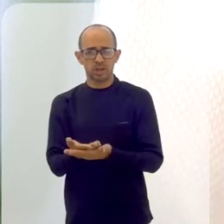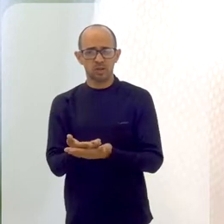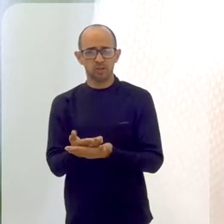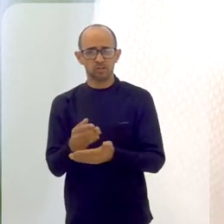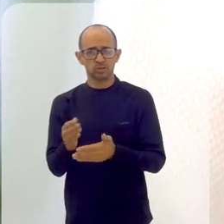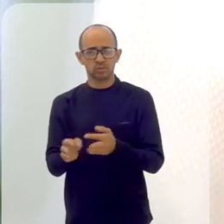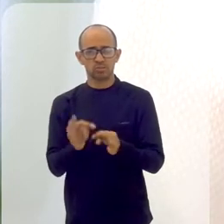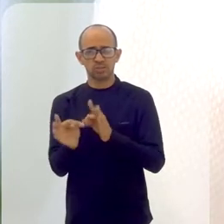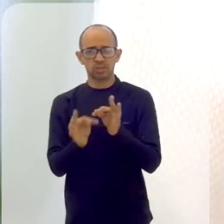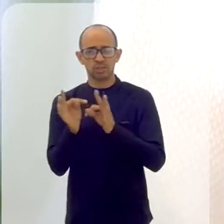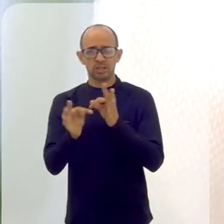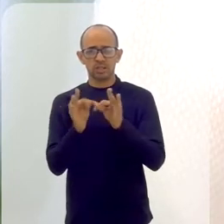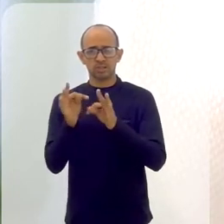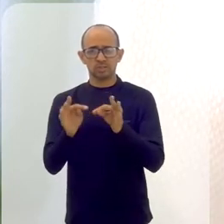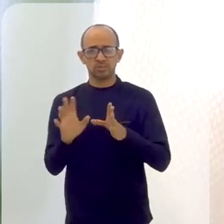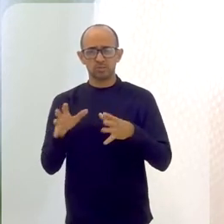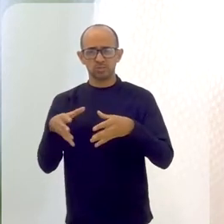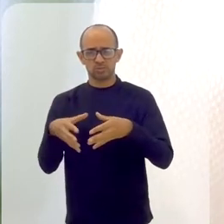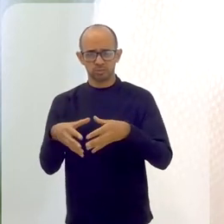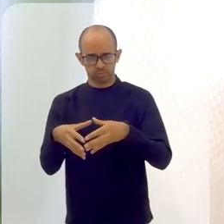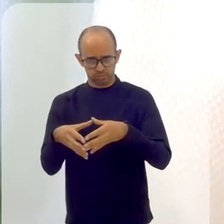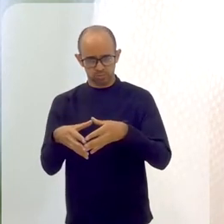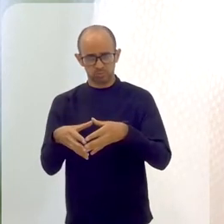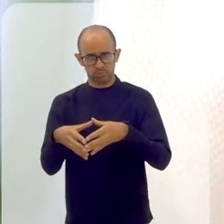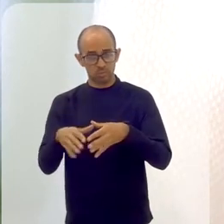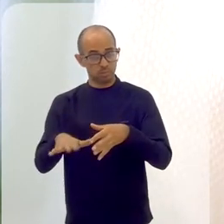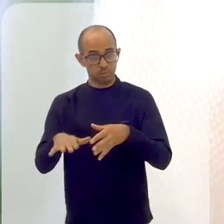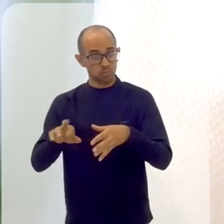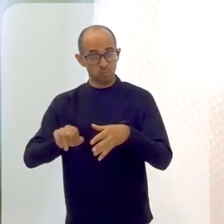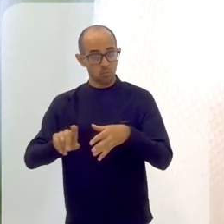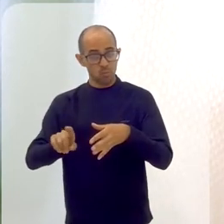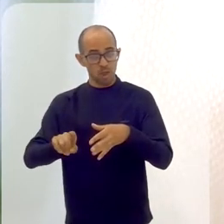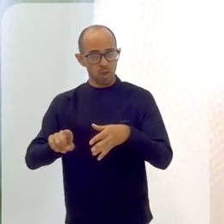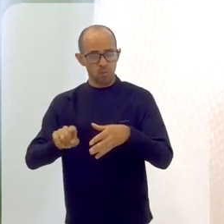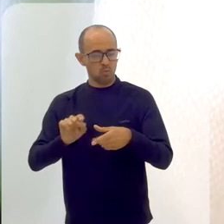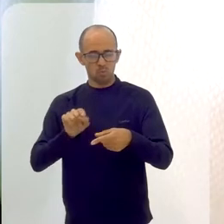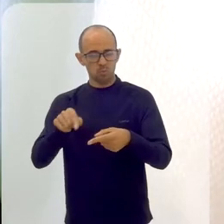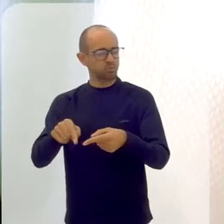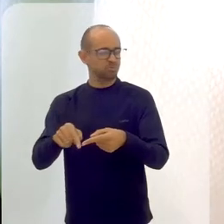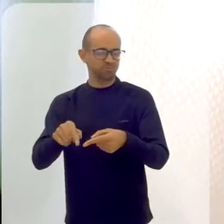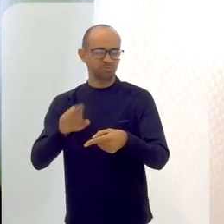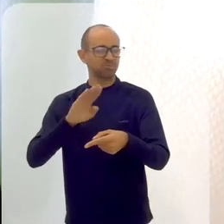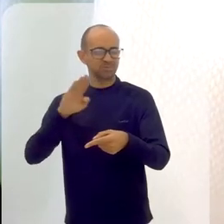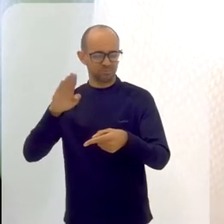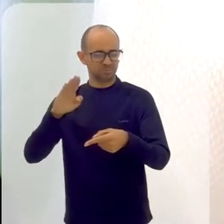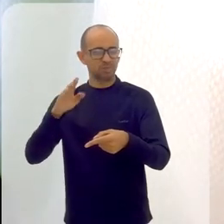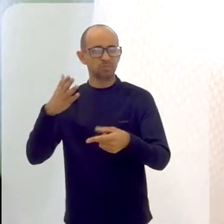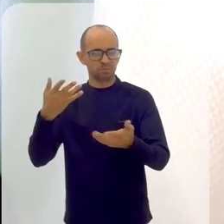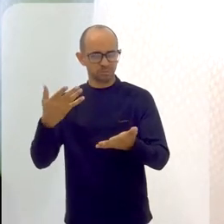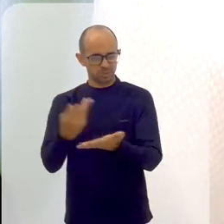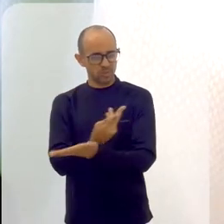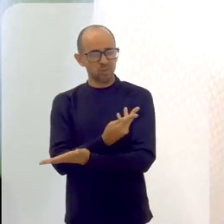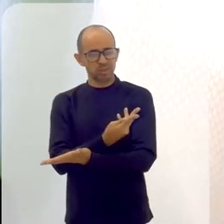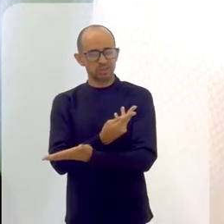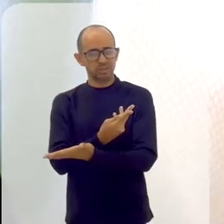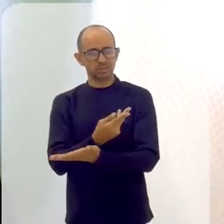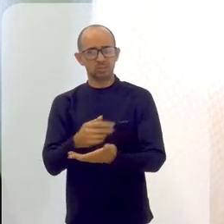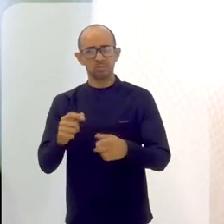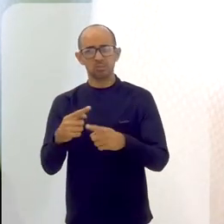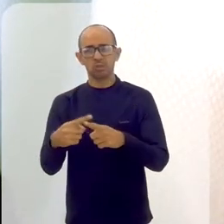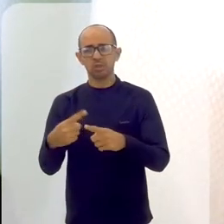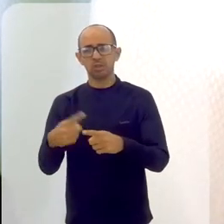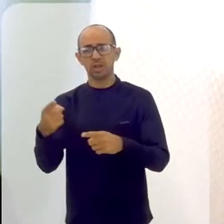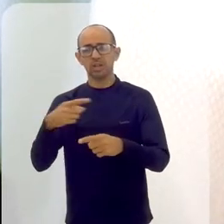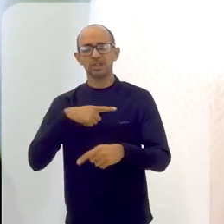coletiva, apesar disso não ser a função de uma aula teatral. Porque quando a gente cria um ambiente acolhedor onde todo mundo se abre,